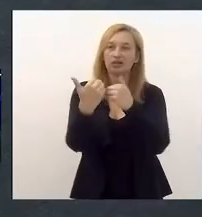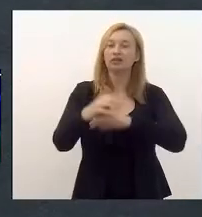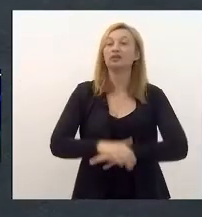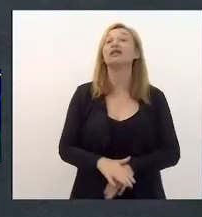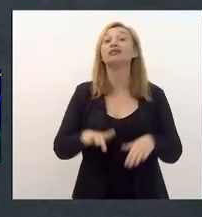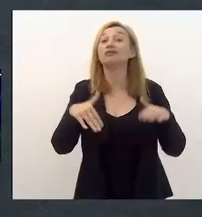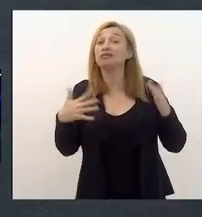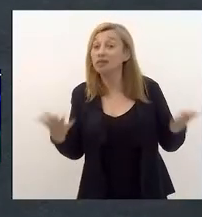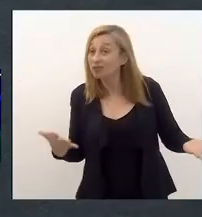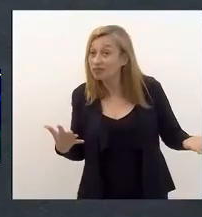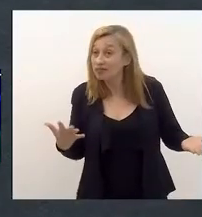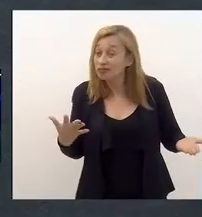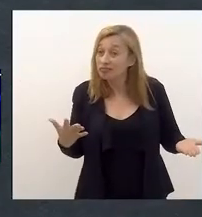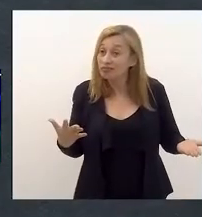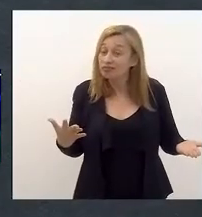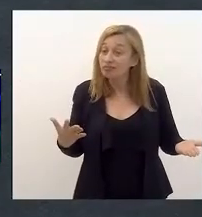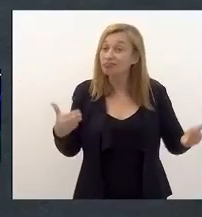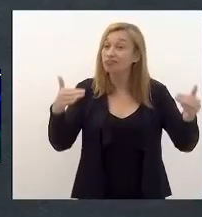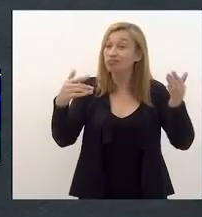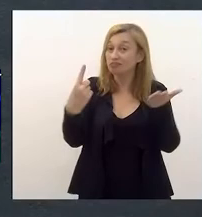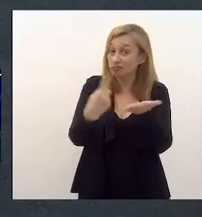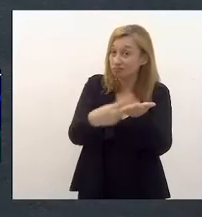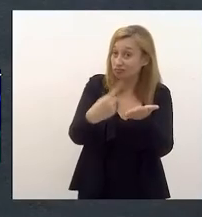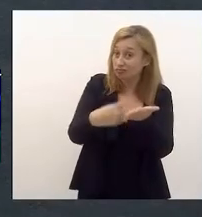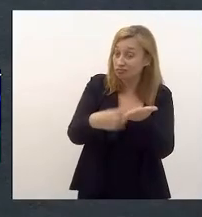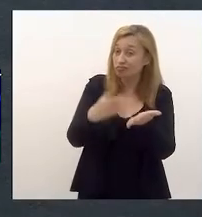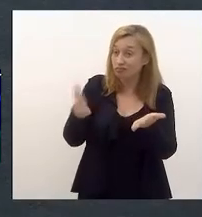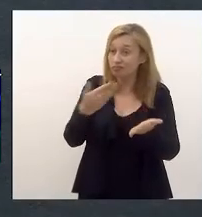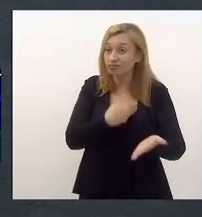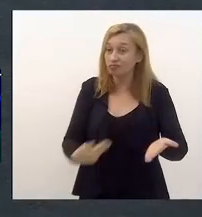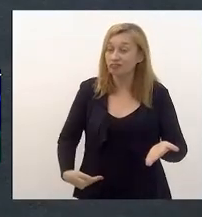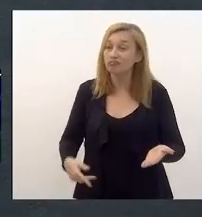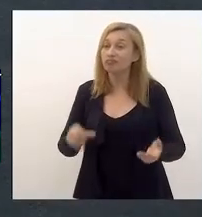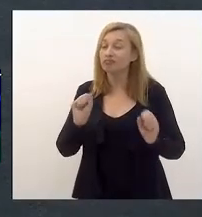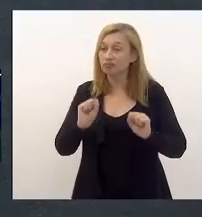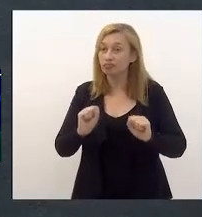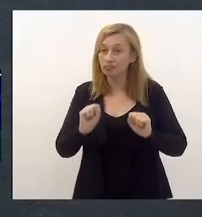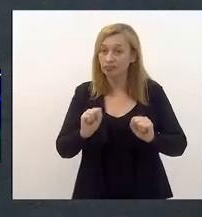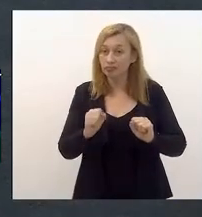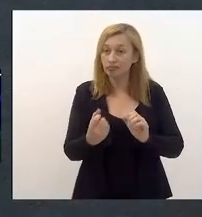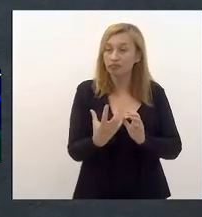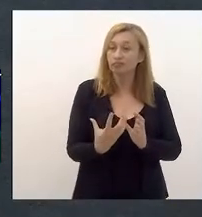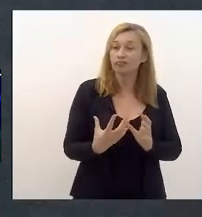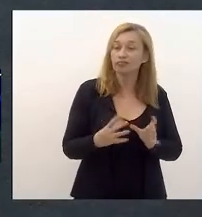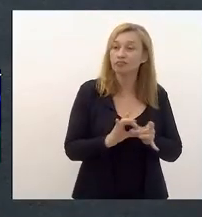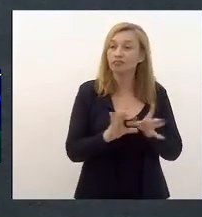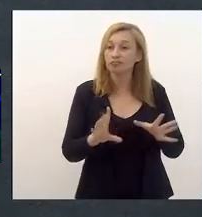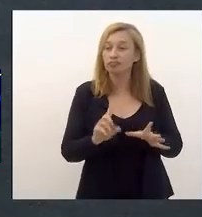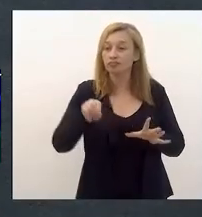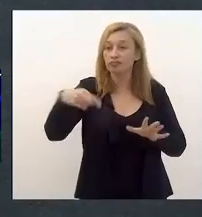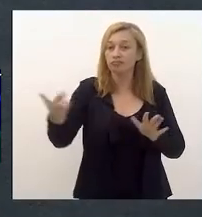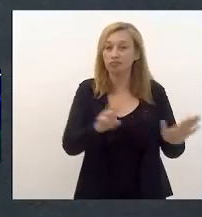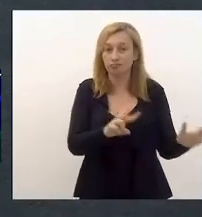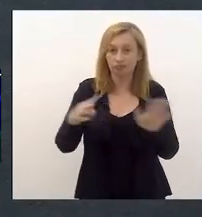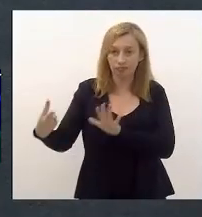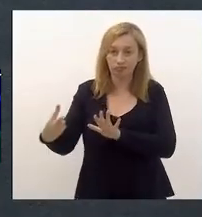Então, vou combinar, já estou combinando com o governador para que a gente possa sancioná-la, possivelmente na próxima semana.